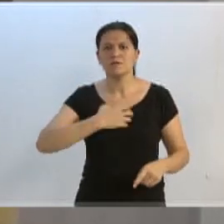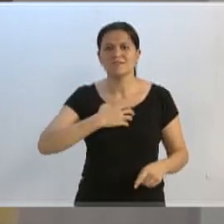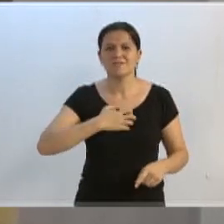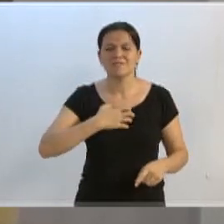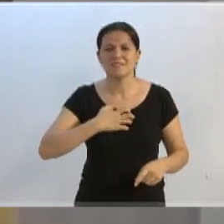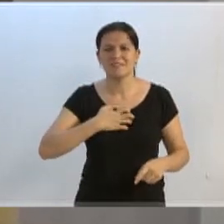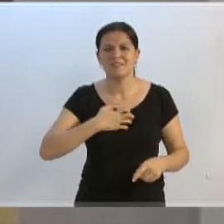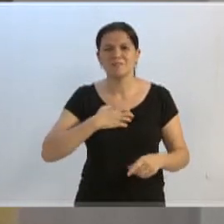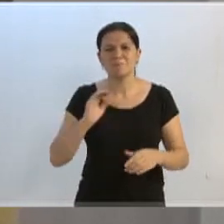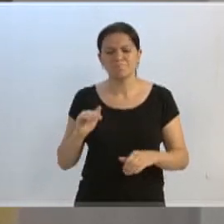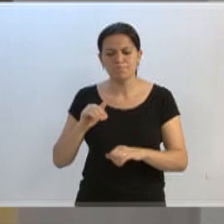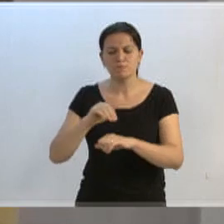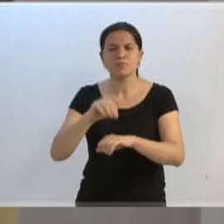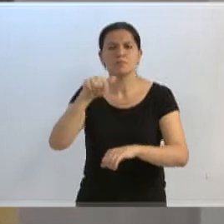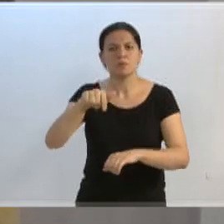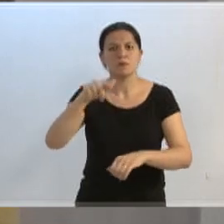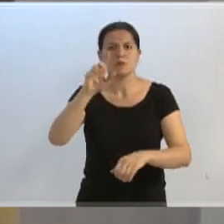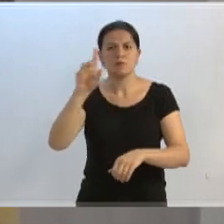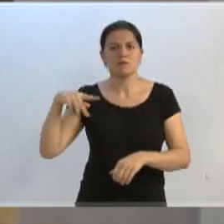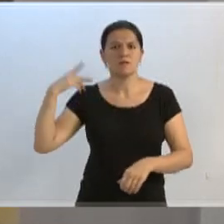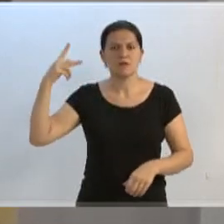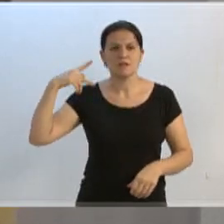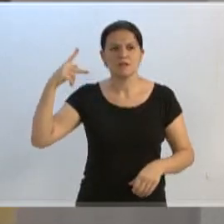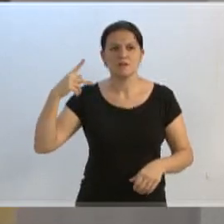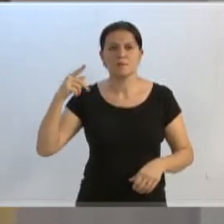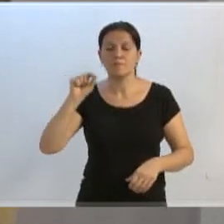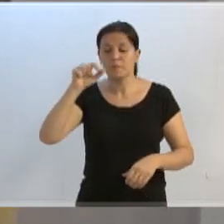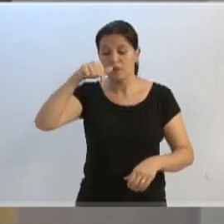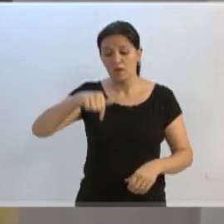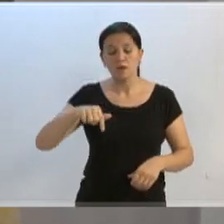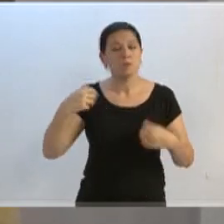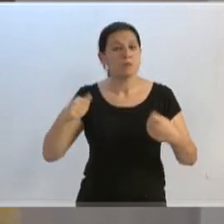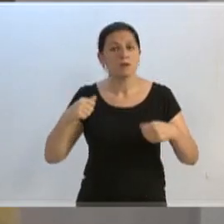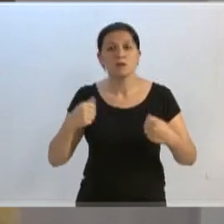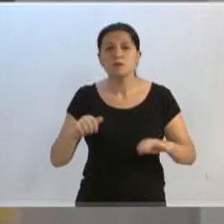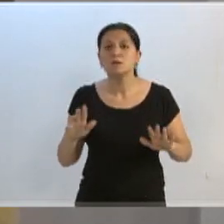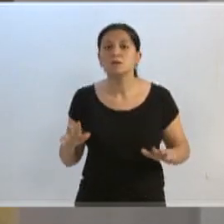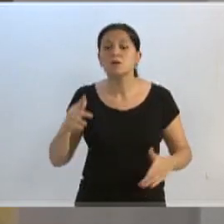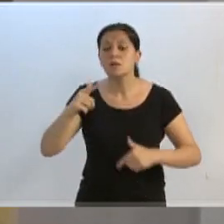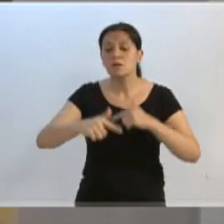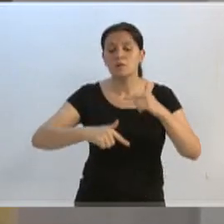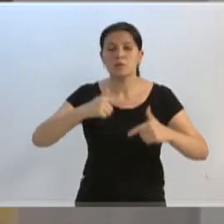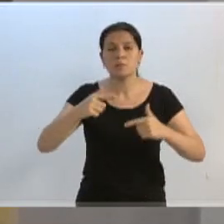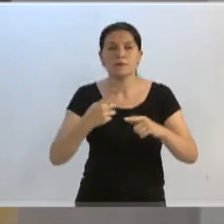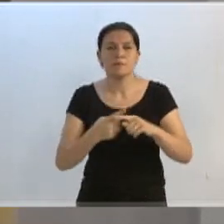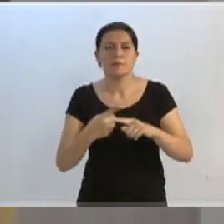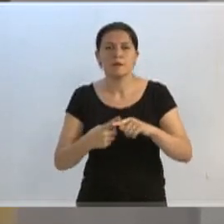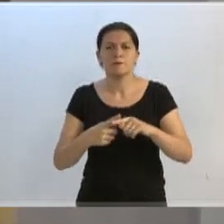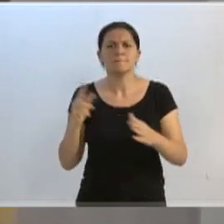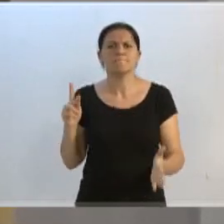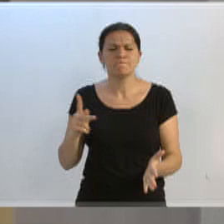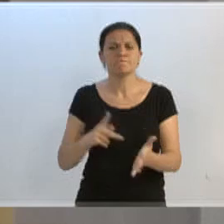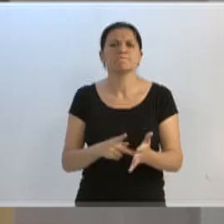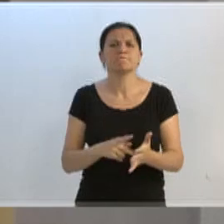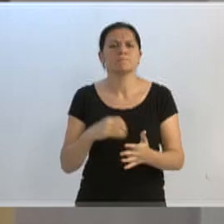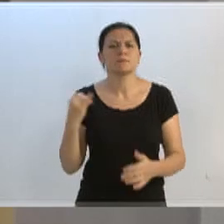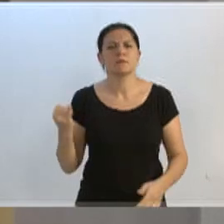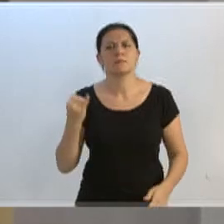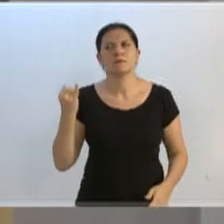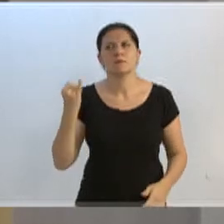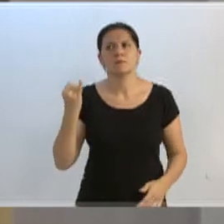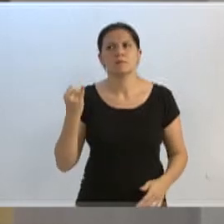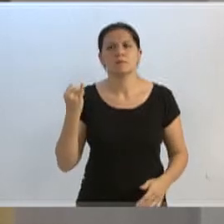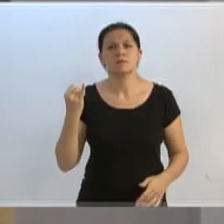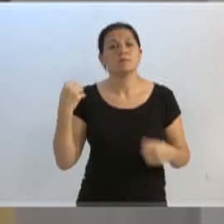eu tenho que fazer essa função, sim. E quem estiver aqui tem que simplesmente vir aqui para trabalhar, porque realmente é importante. Então, levou o sim, porque